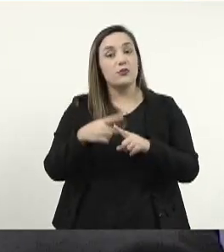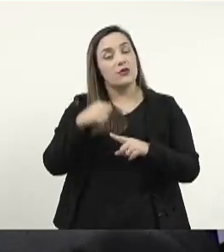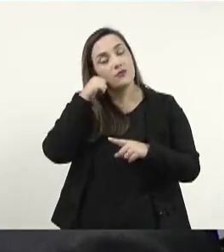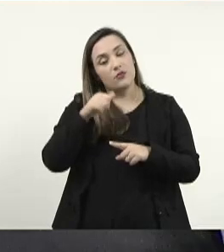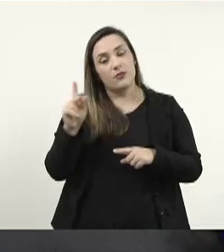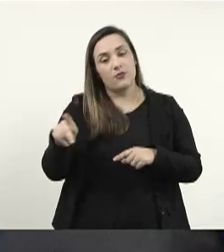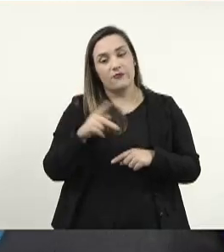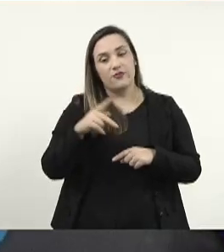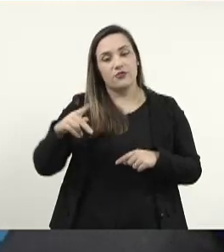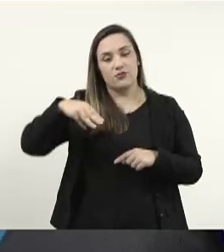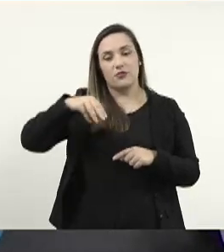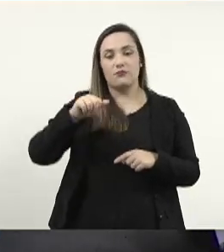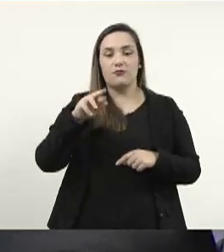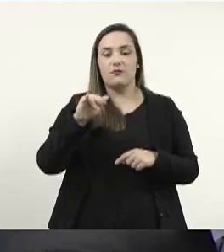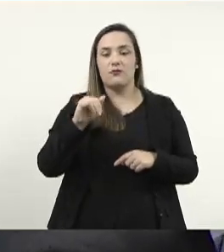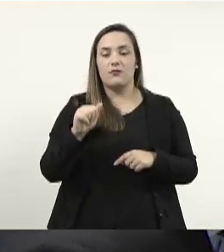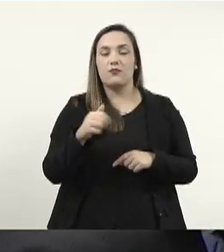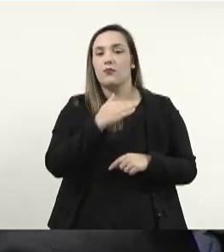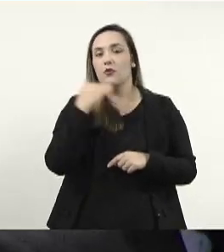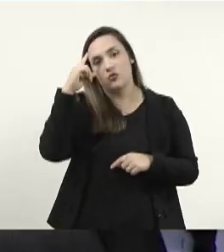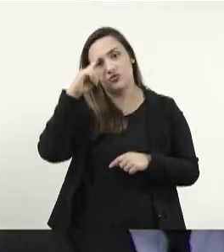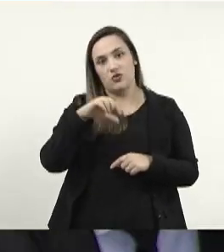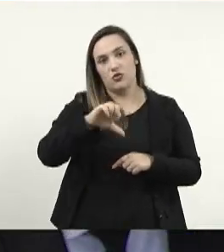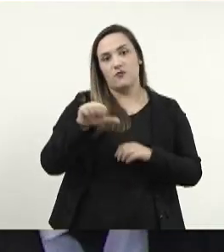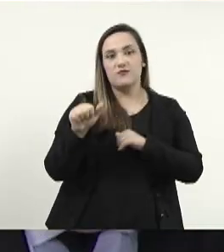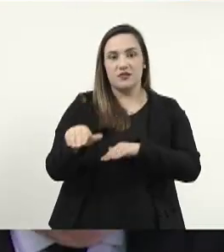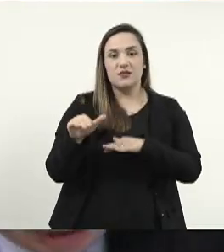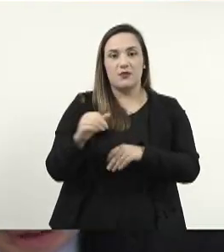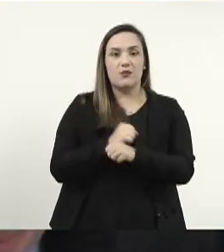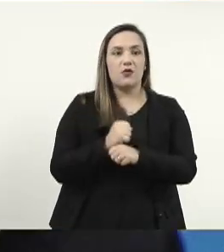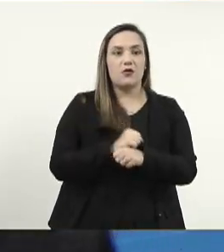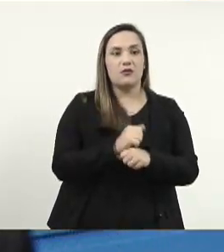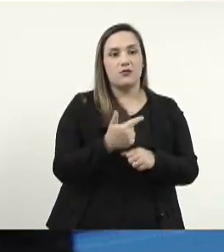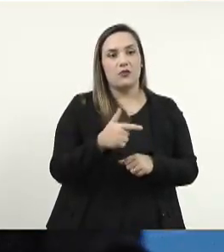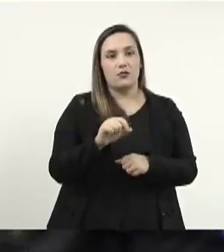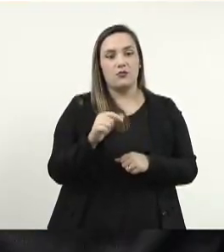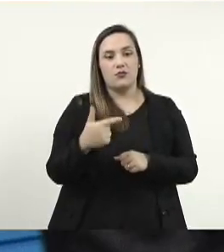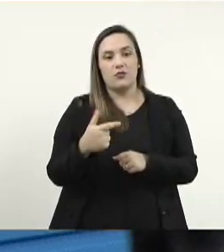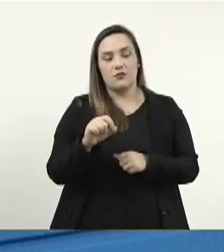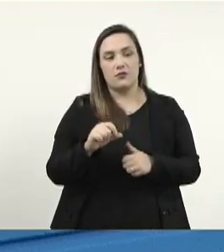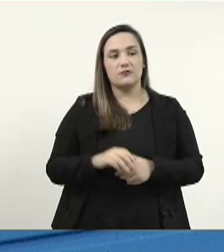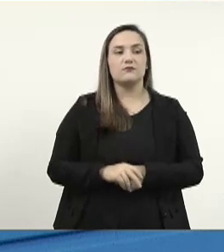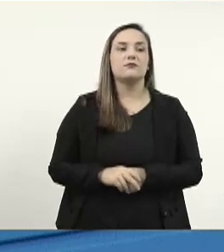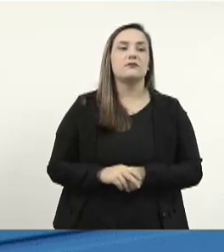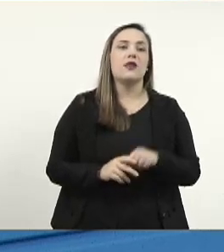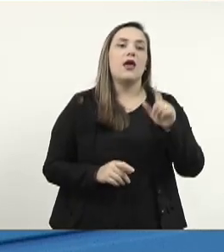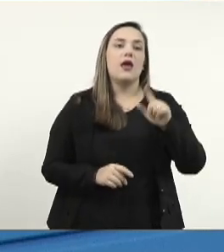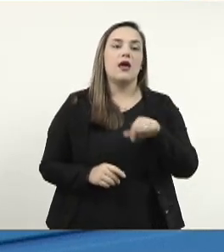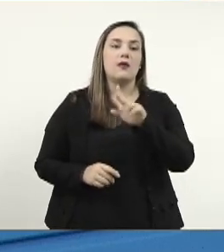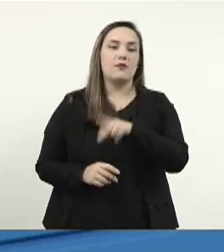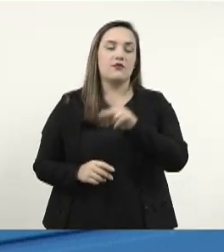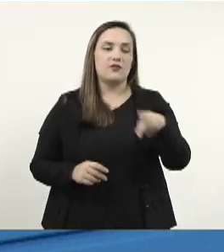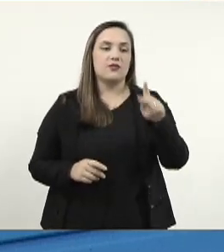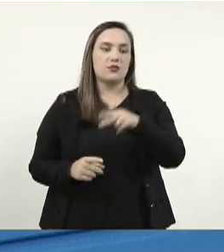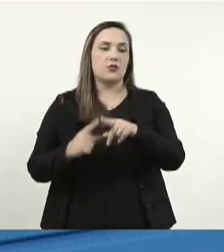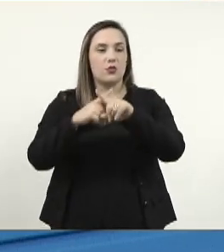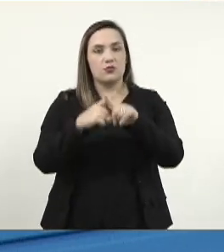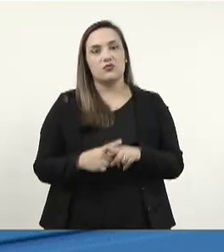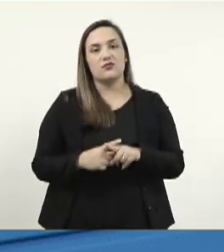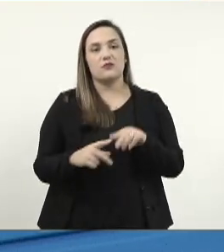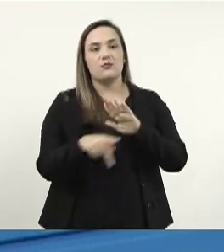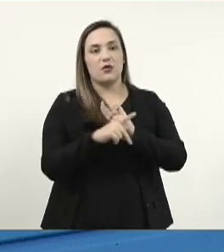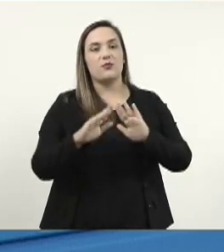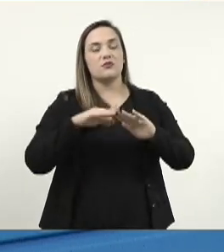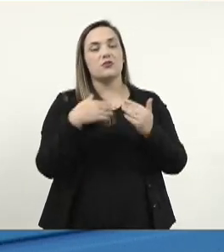Augusta faleceu no dia 9 de setembro, 2020, ocupava o cargo de professora efetiva da rede